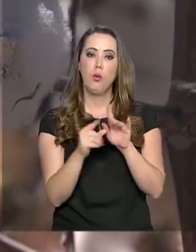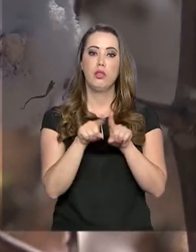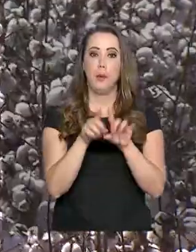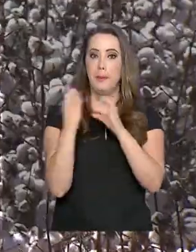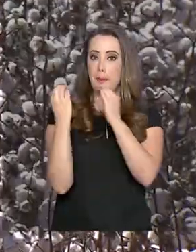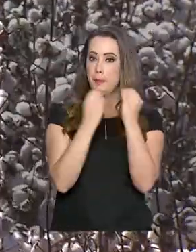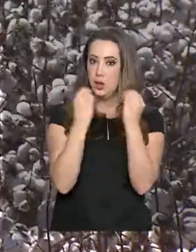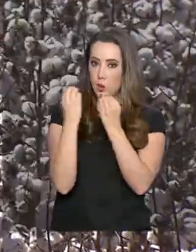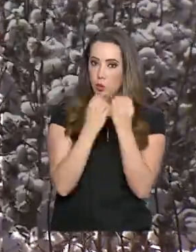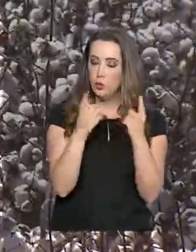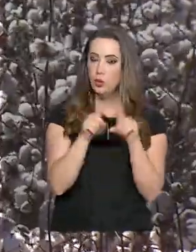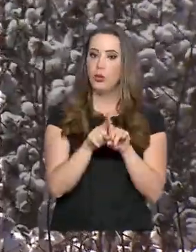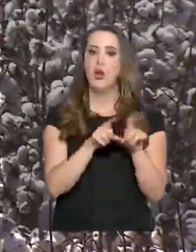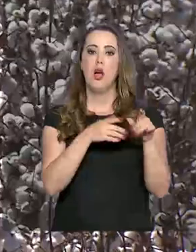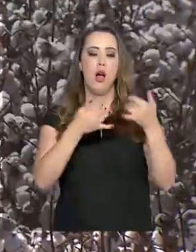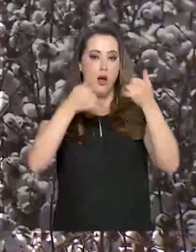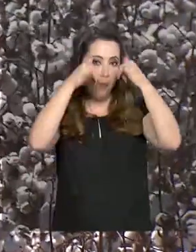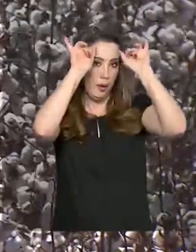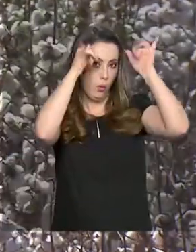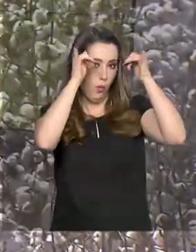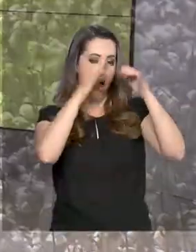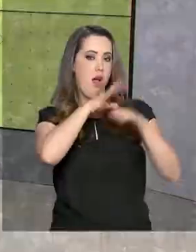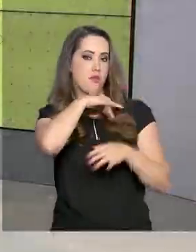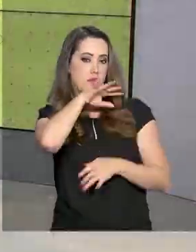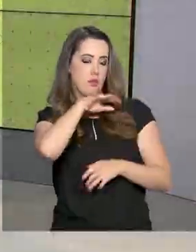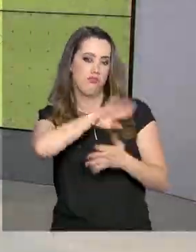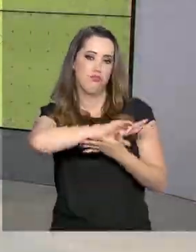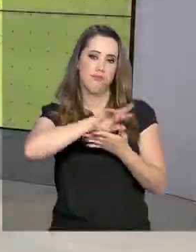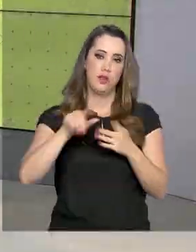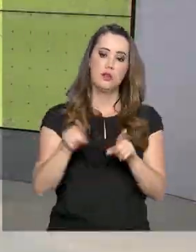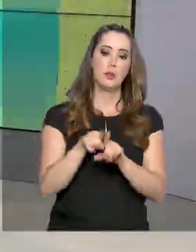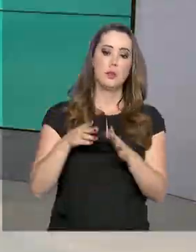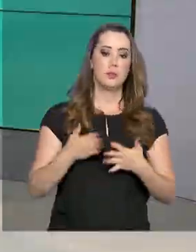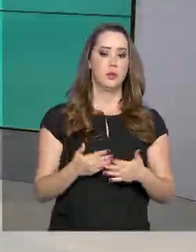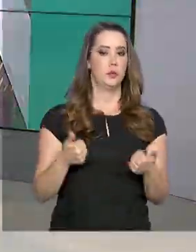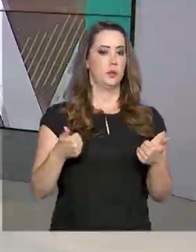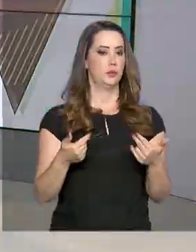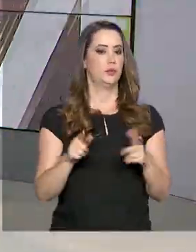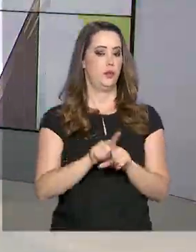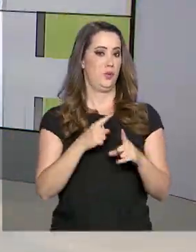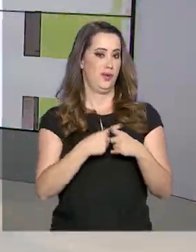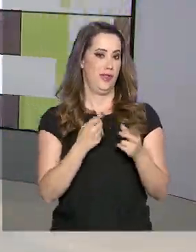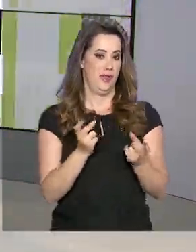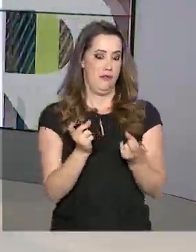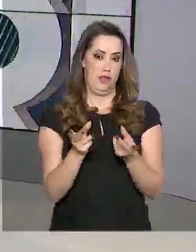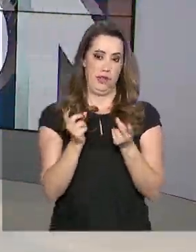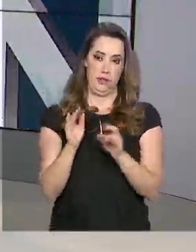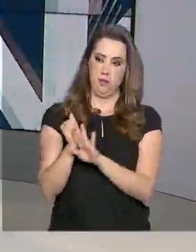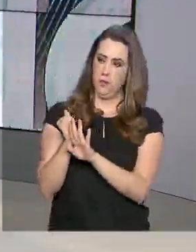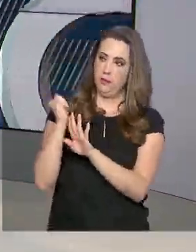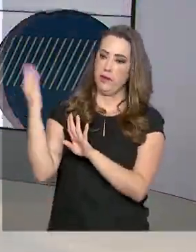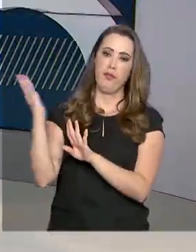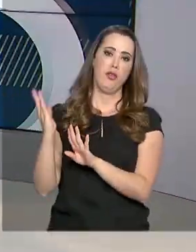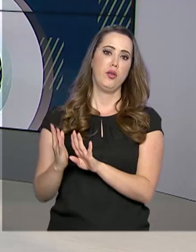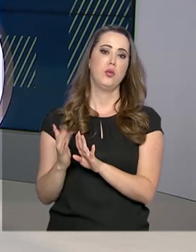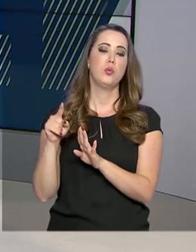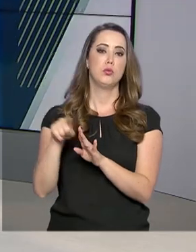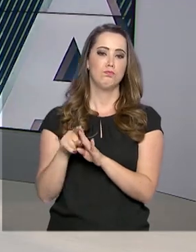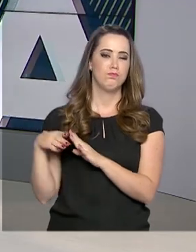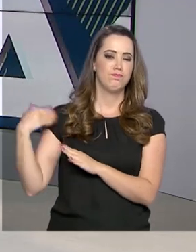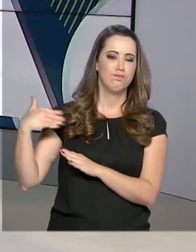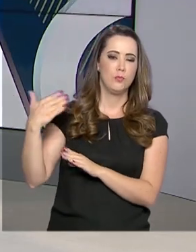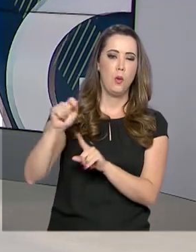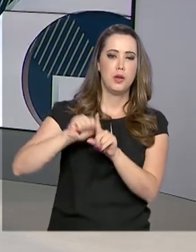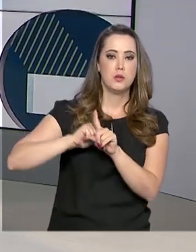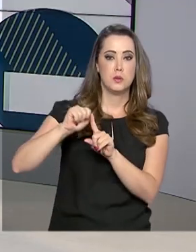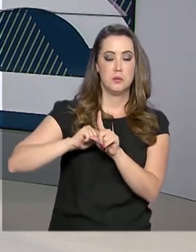pecuária também apresentou um ótimo desempenho. Um dos principais motivos foi o aumento das vendas para o mercado internacional nos últimos